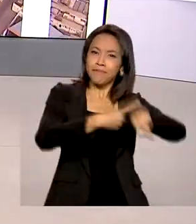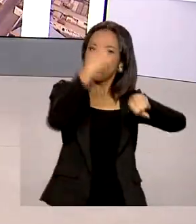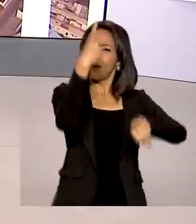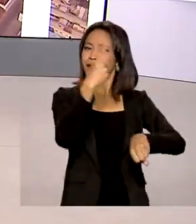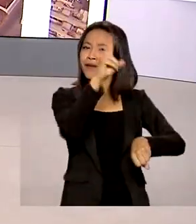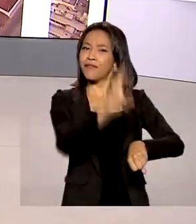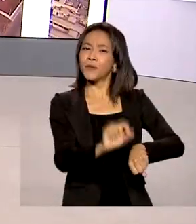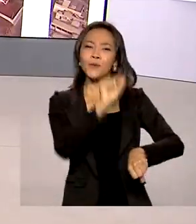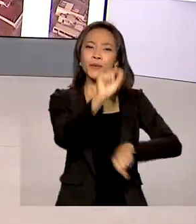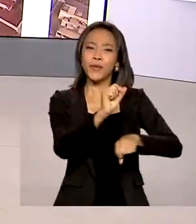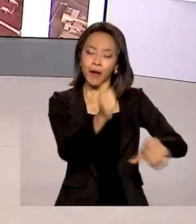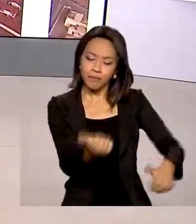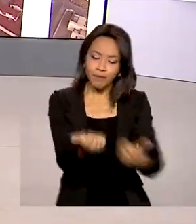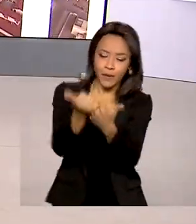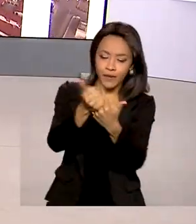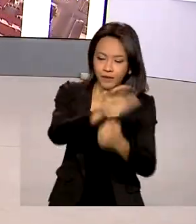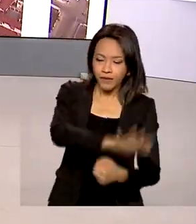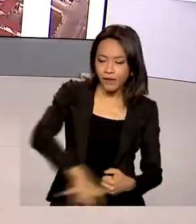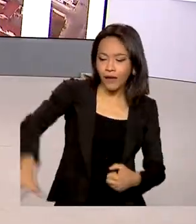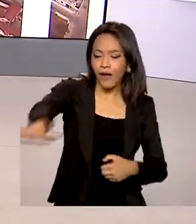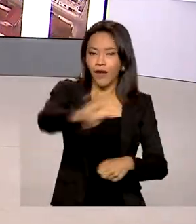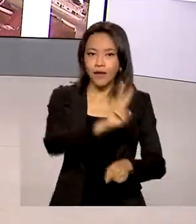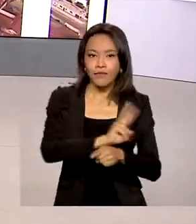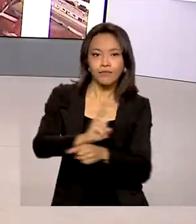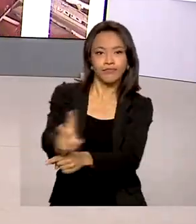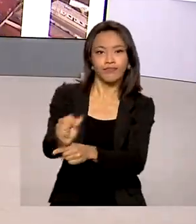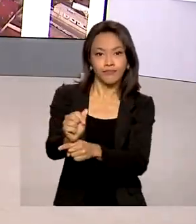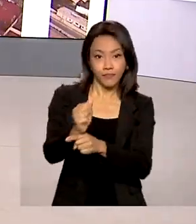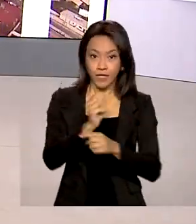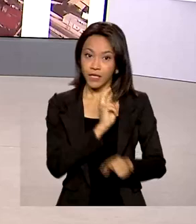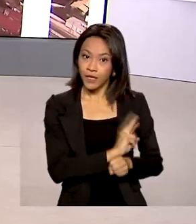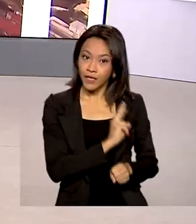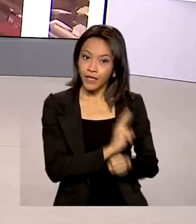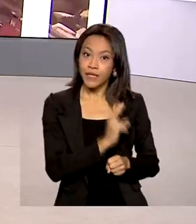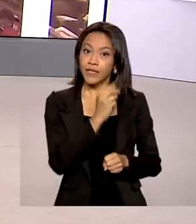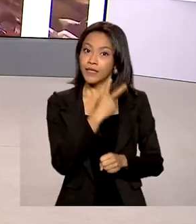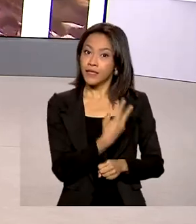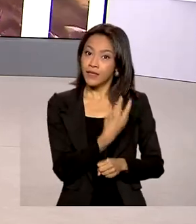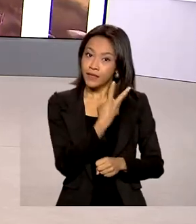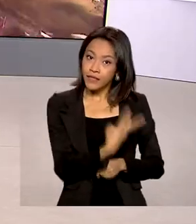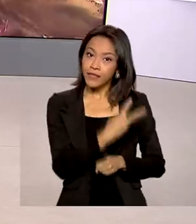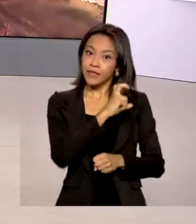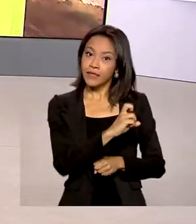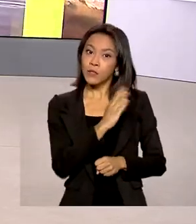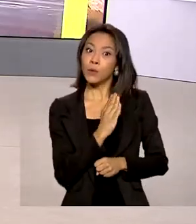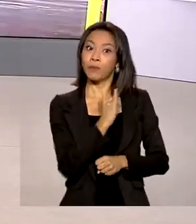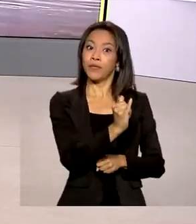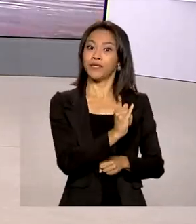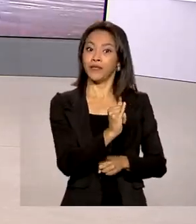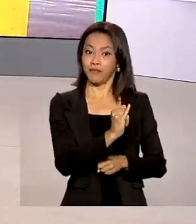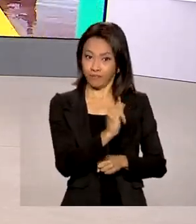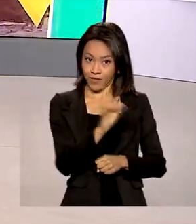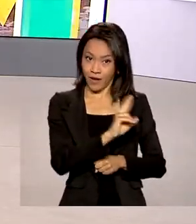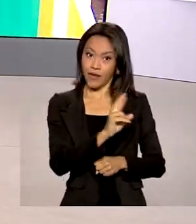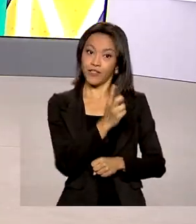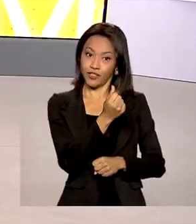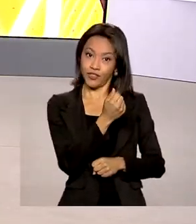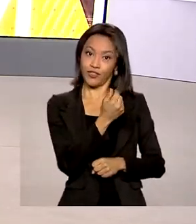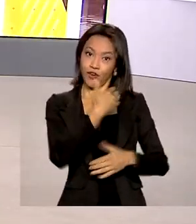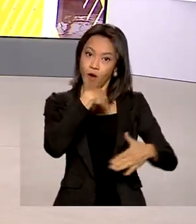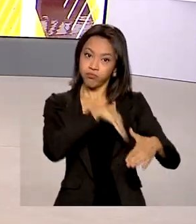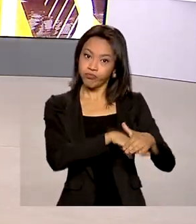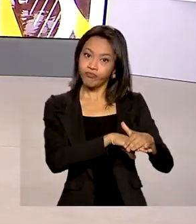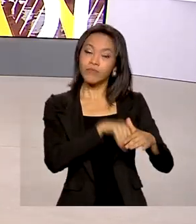vez do Plano Safra e reservou 35 bilhões de reais de crédito para o período 2021-2022.